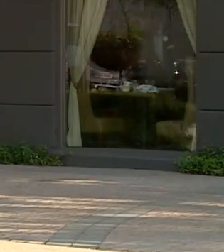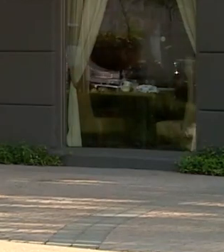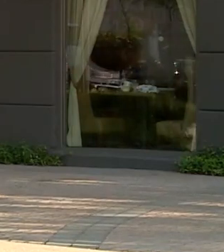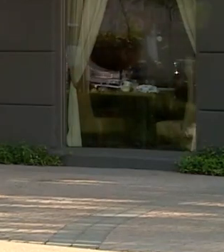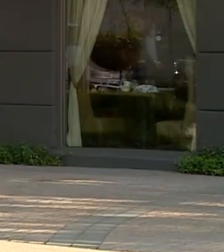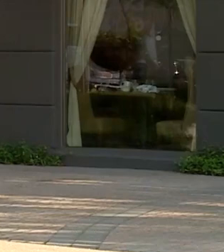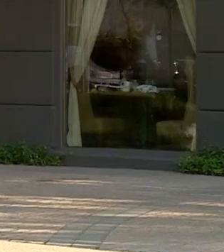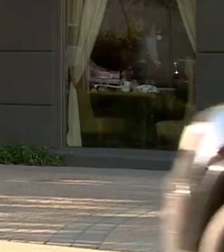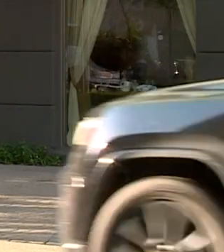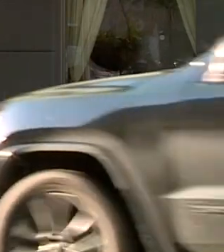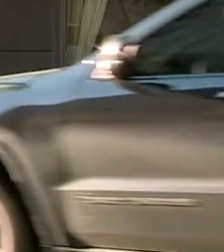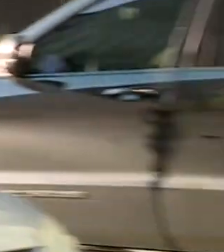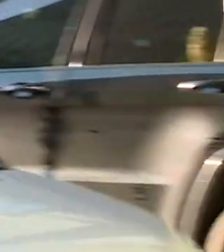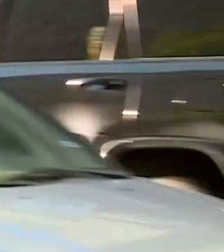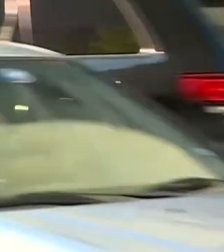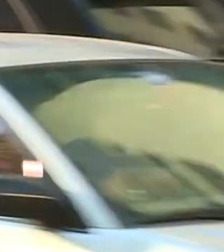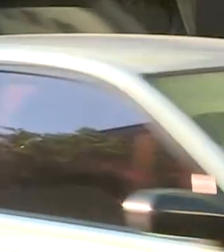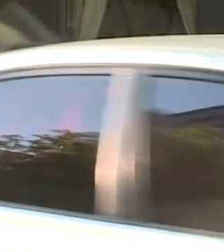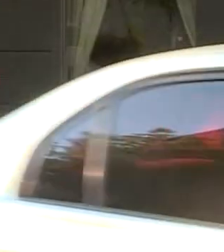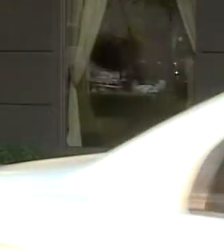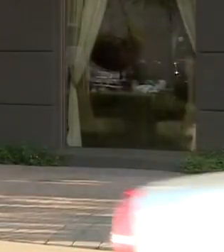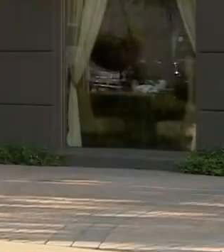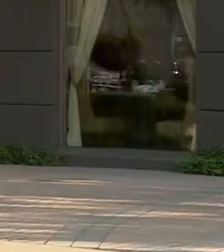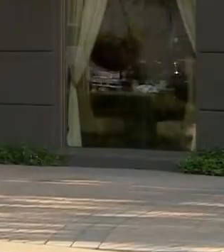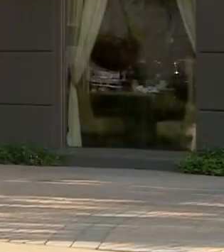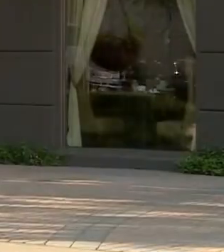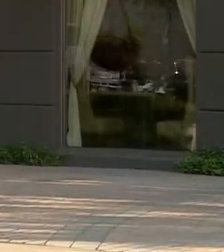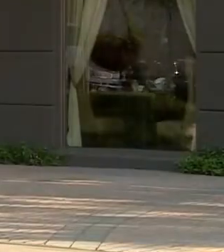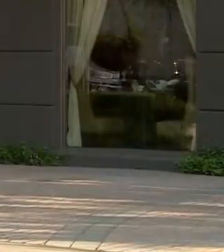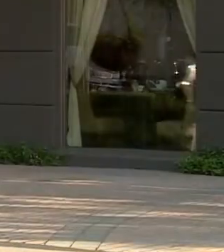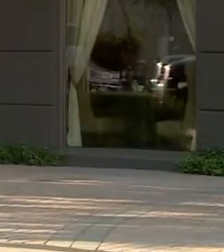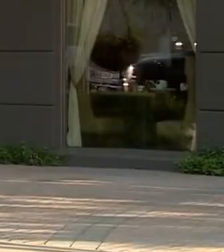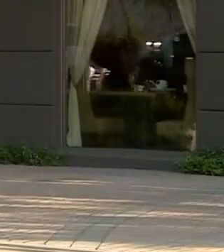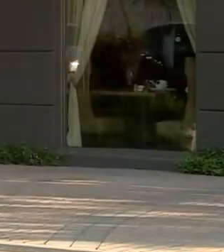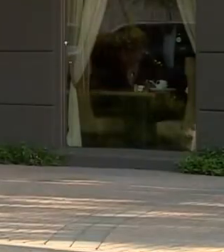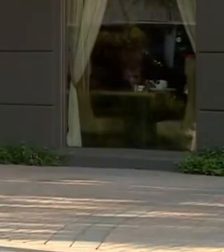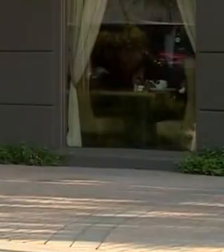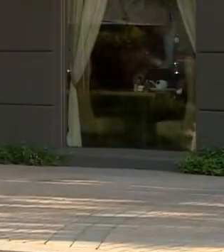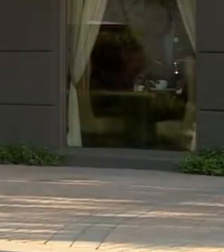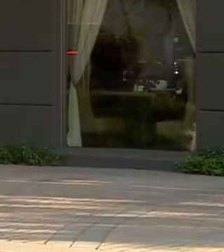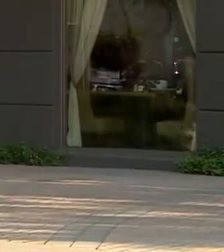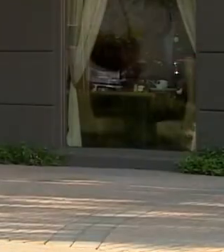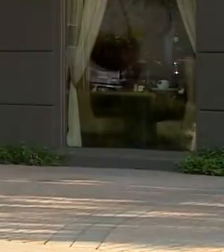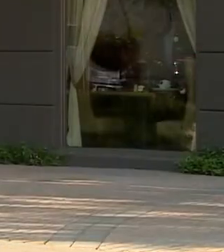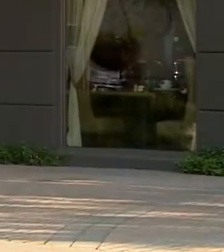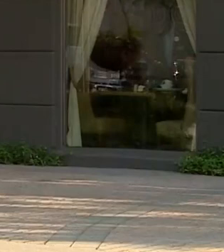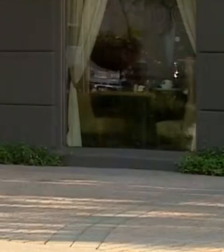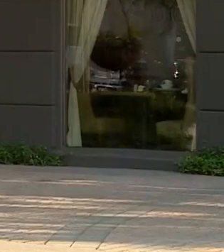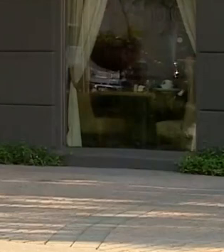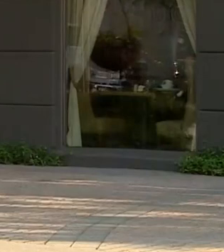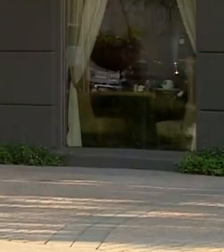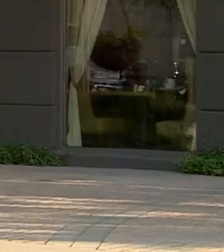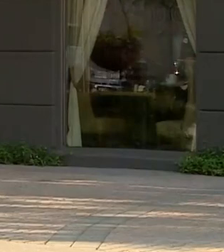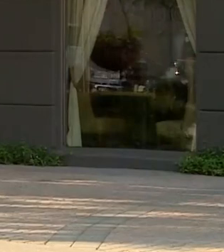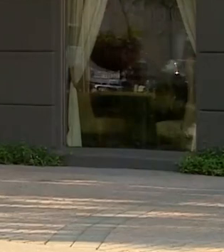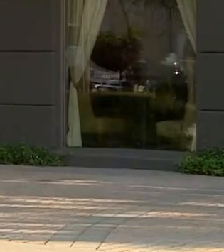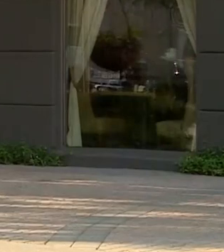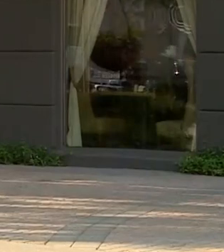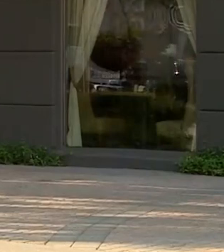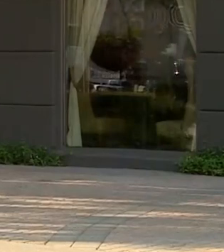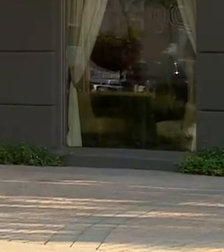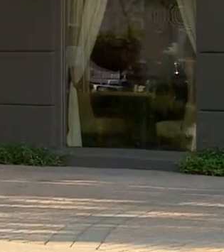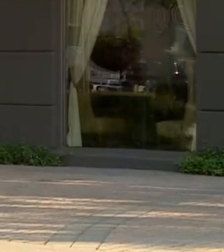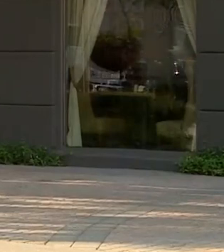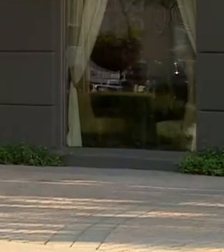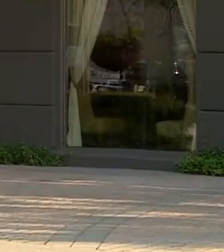Nesse almoço, o presidente vai receber a premiação de personalidade do ano oferecido pela Câmara Brasileira, Câmara de Comércio Brasil